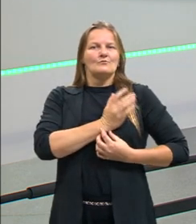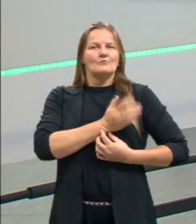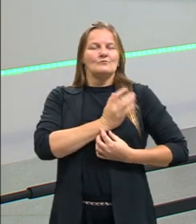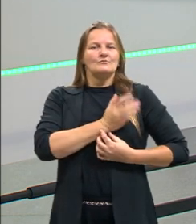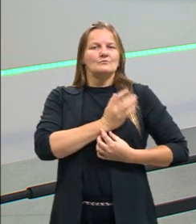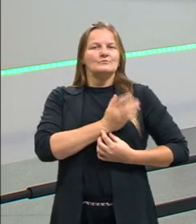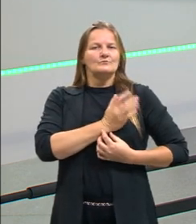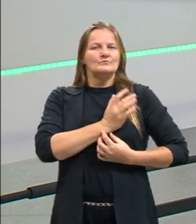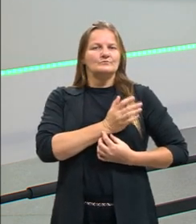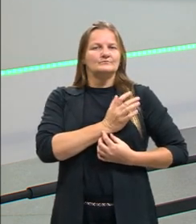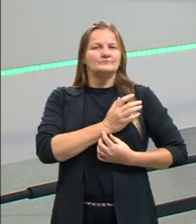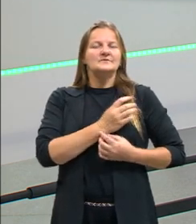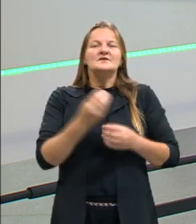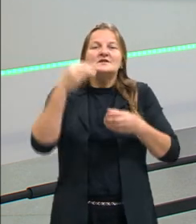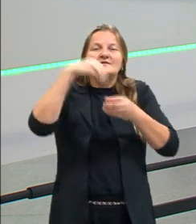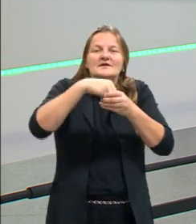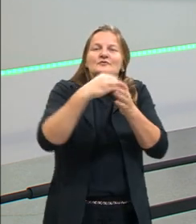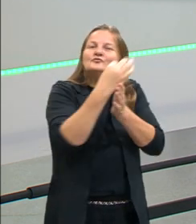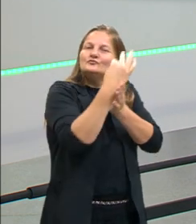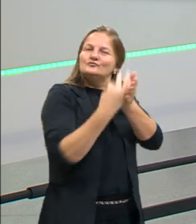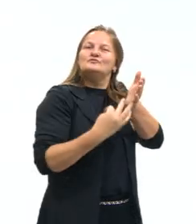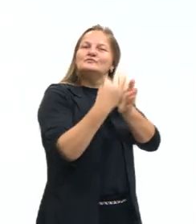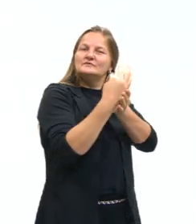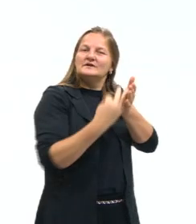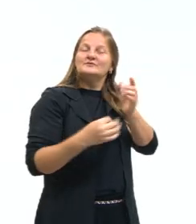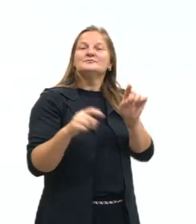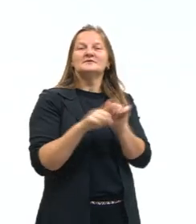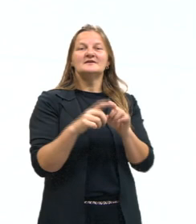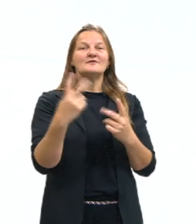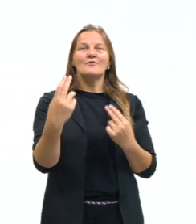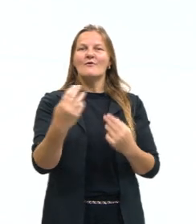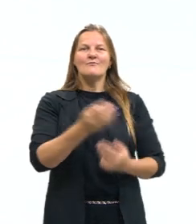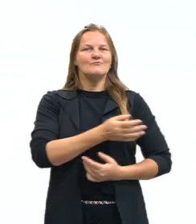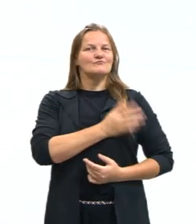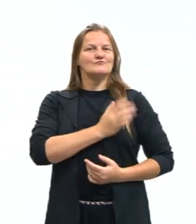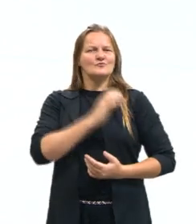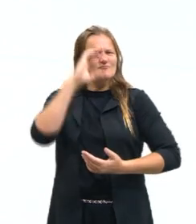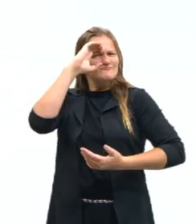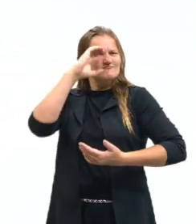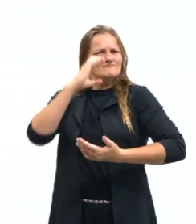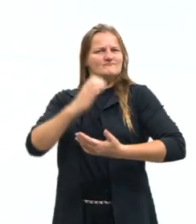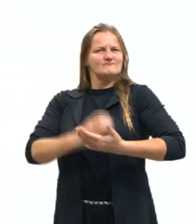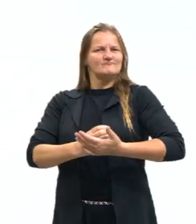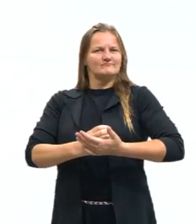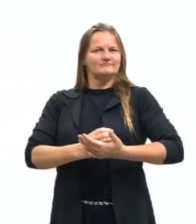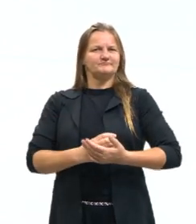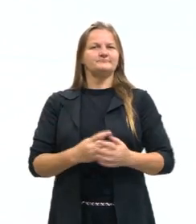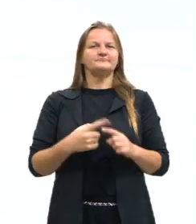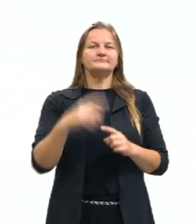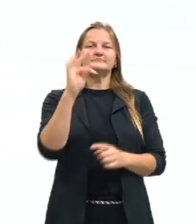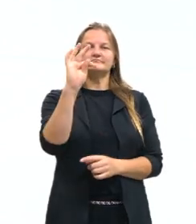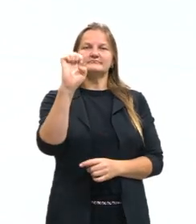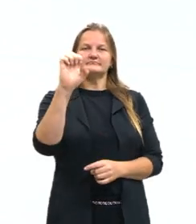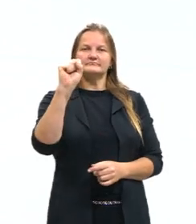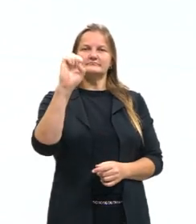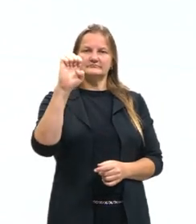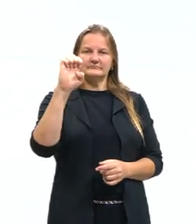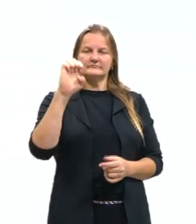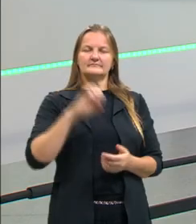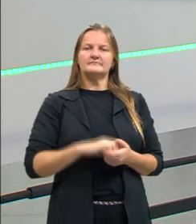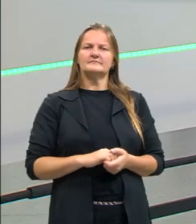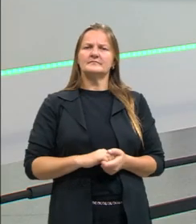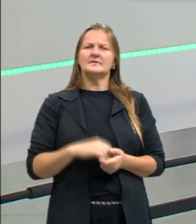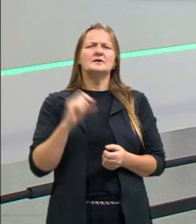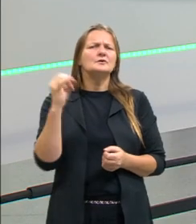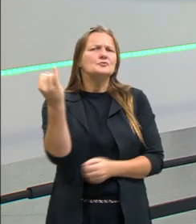essência do texto de redação vai ser a tese. E por isso que tão necessariamente,